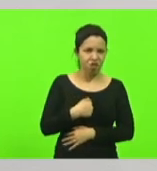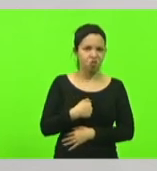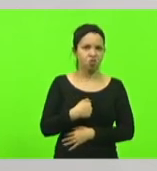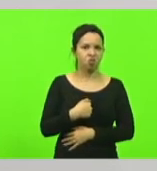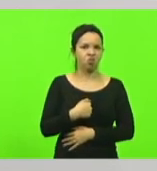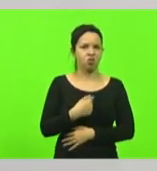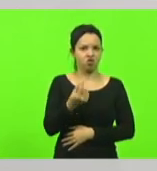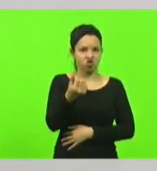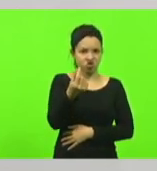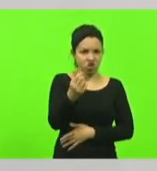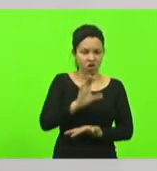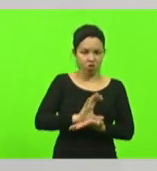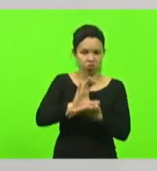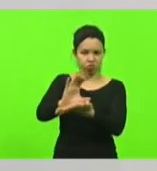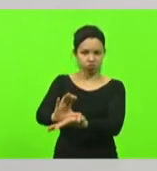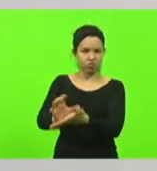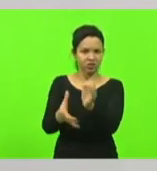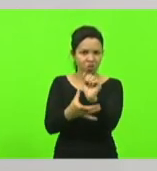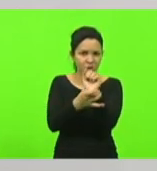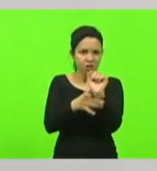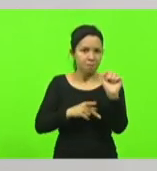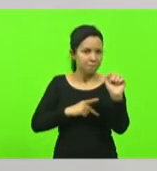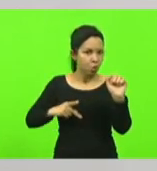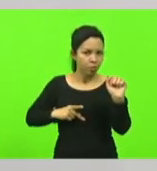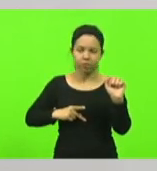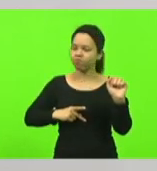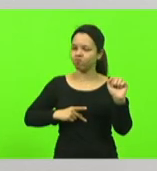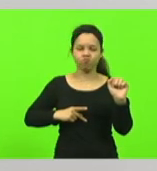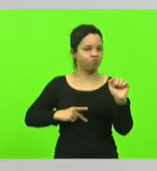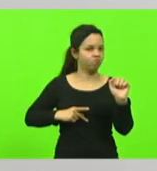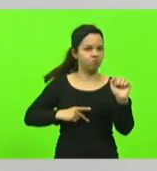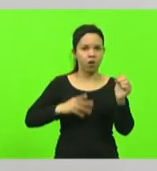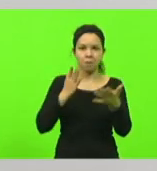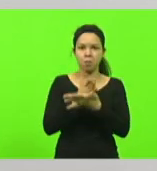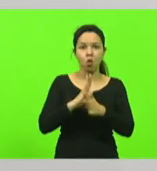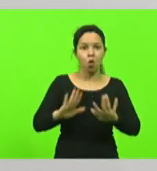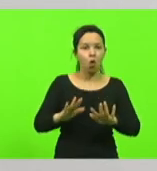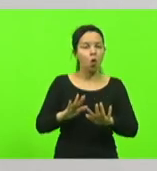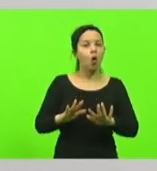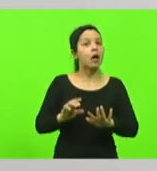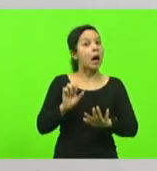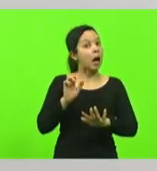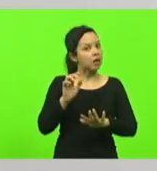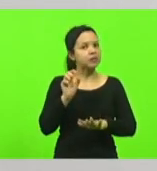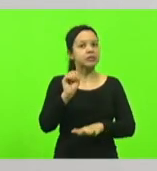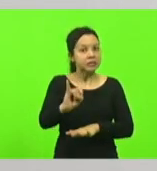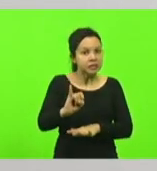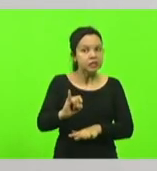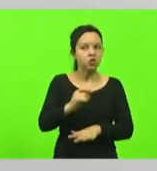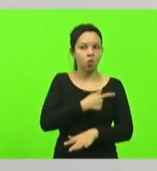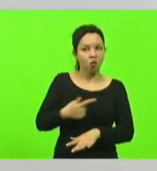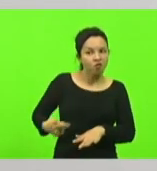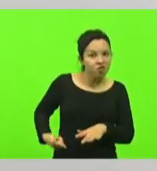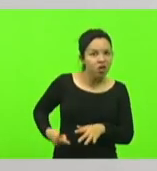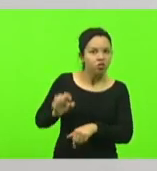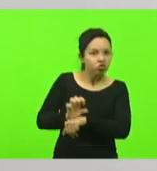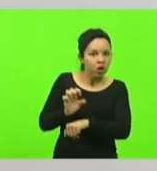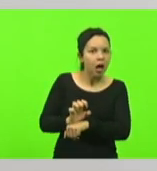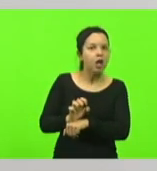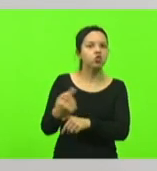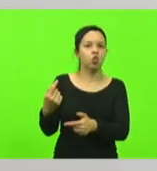segurança pública, a não ser que tenha um compromisso por escrito do governo do Estado, se